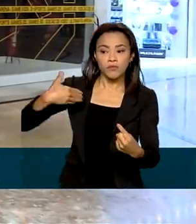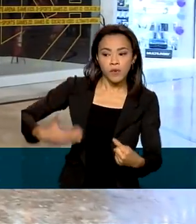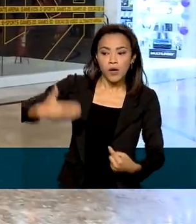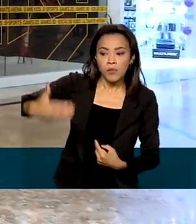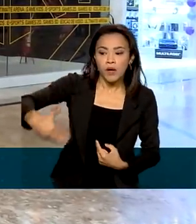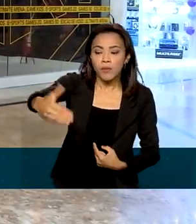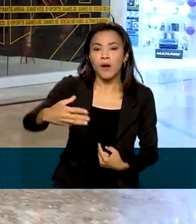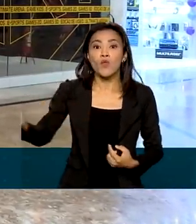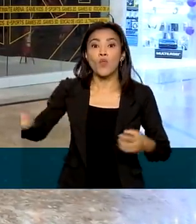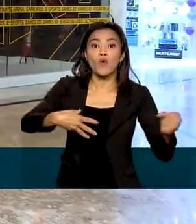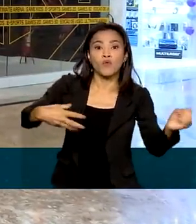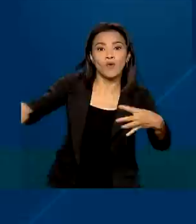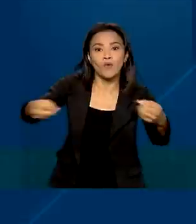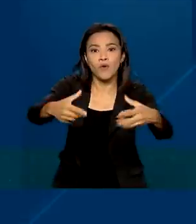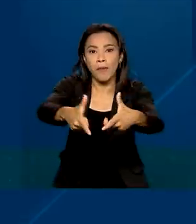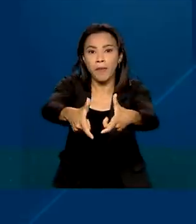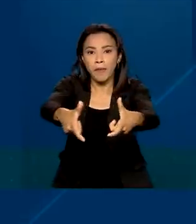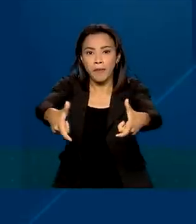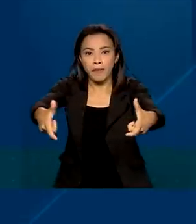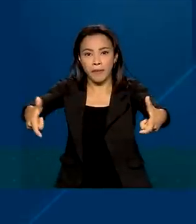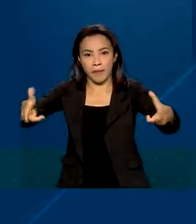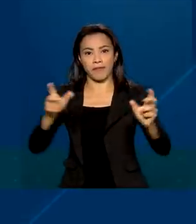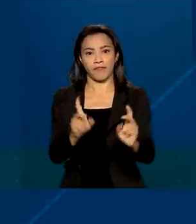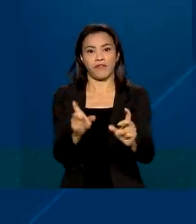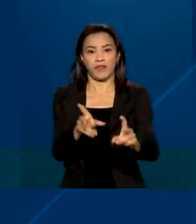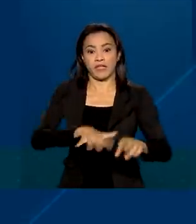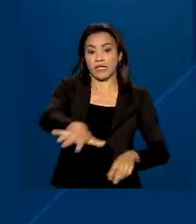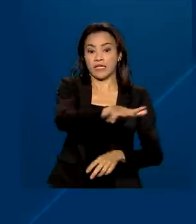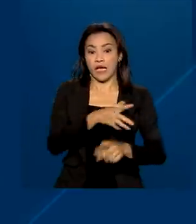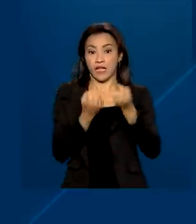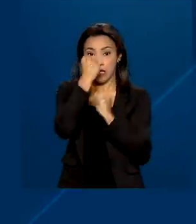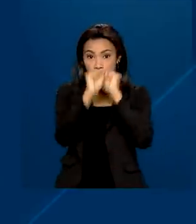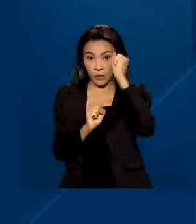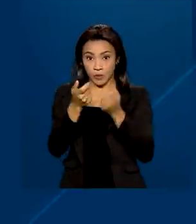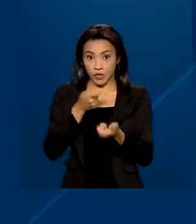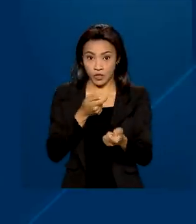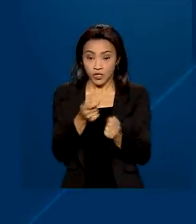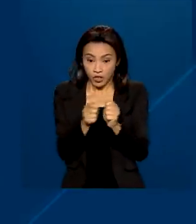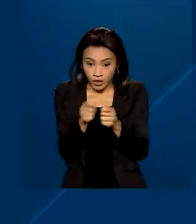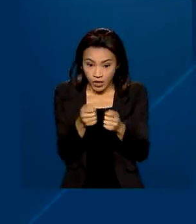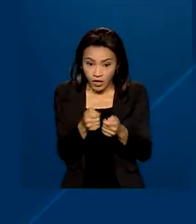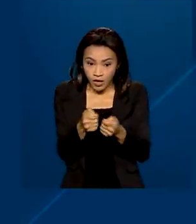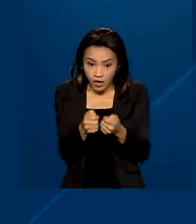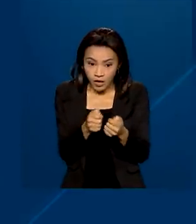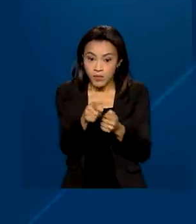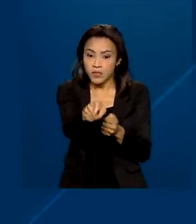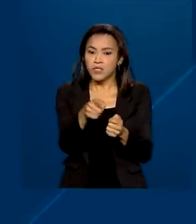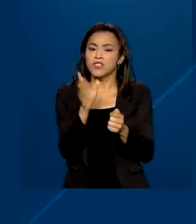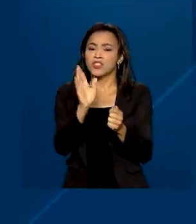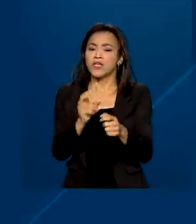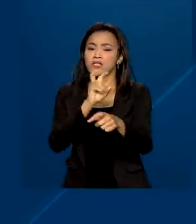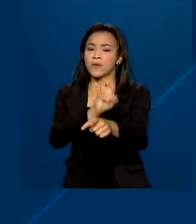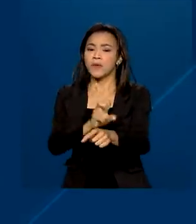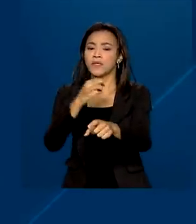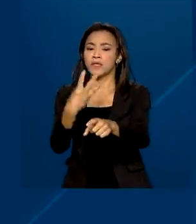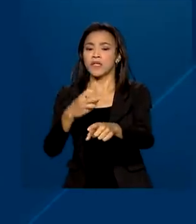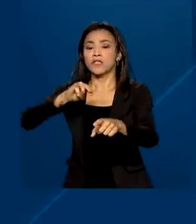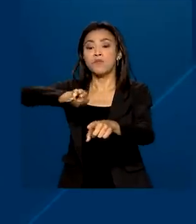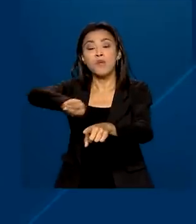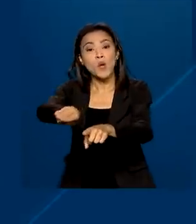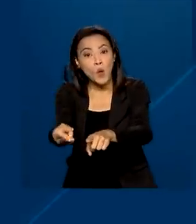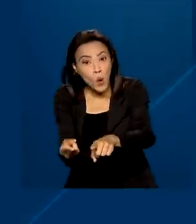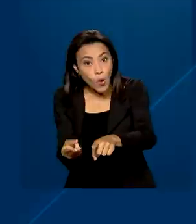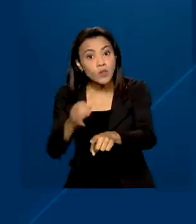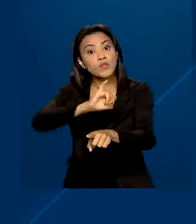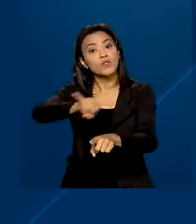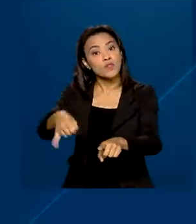mercados na indústria de games. Em 2020, o Brasil exportou mais de 53 milhões de dólares em jogos, um